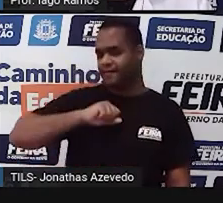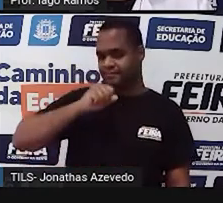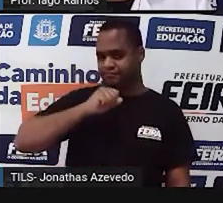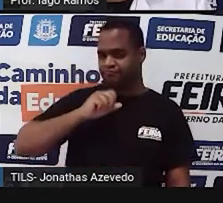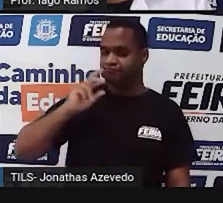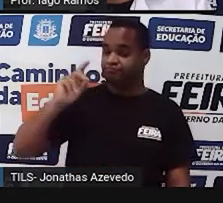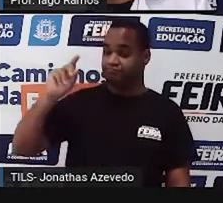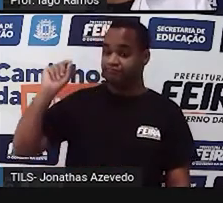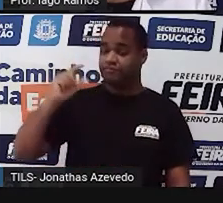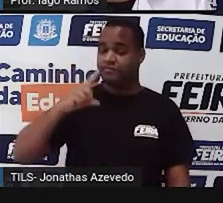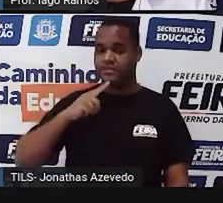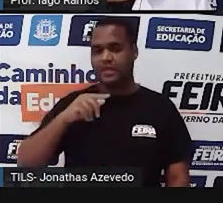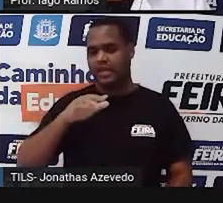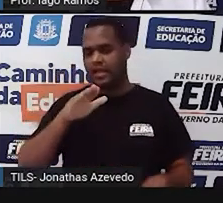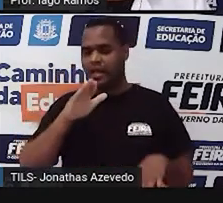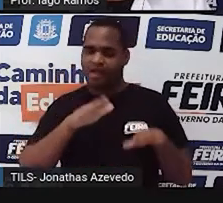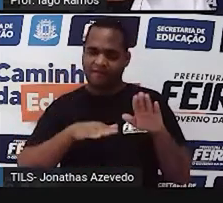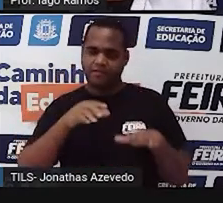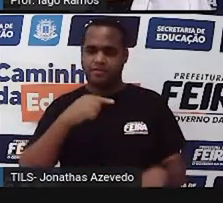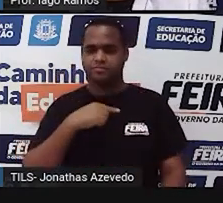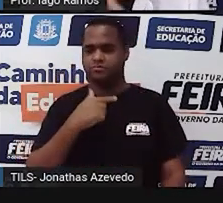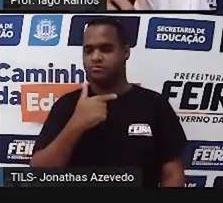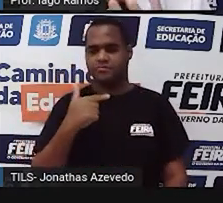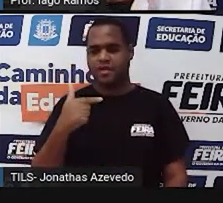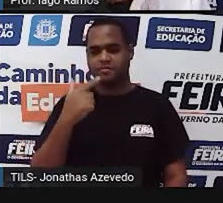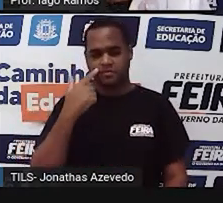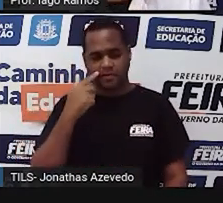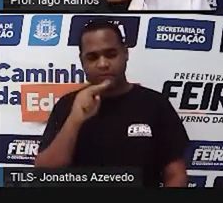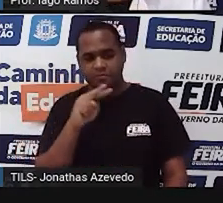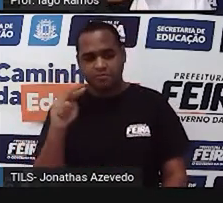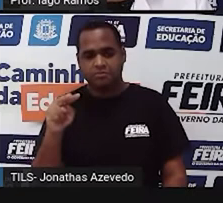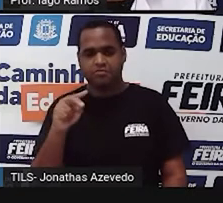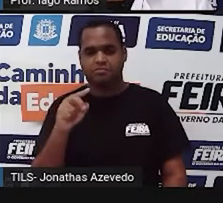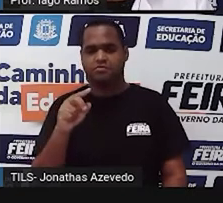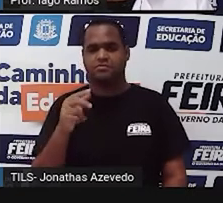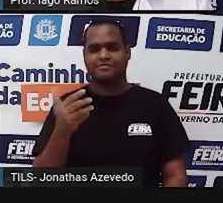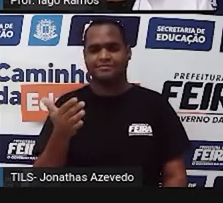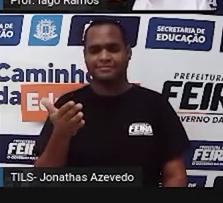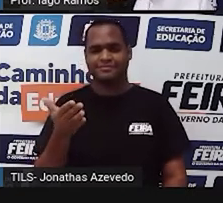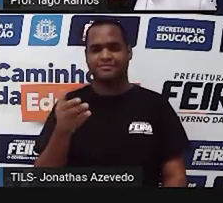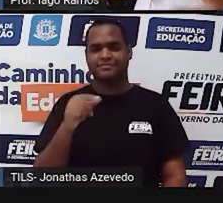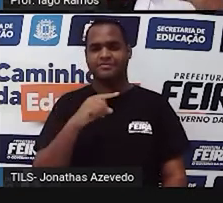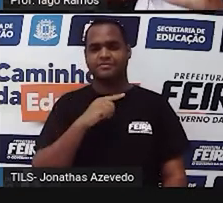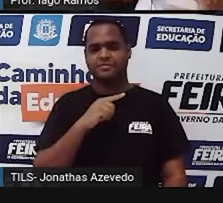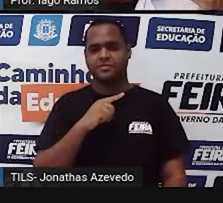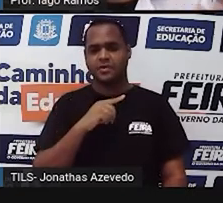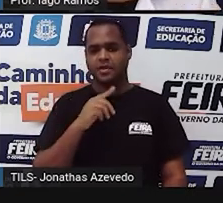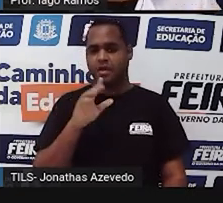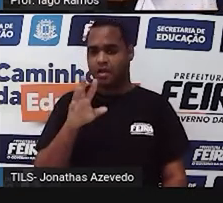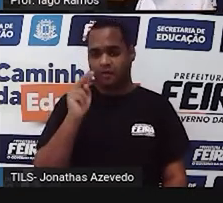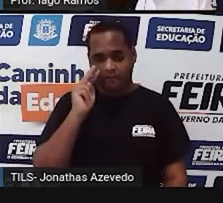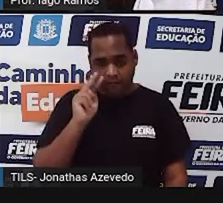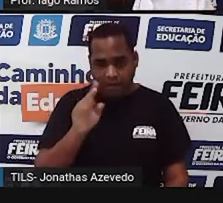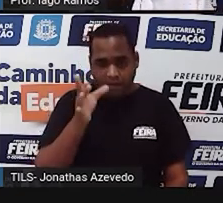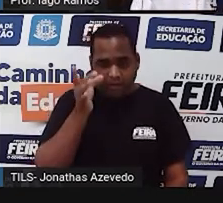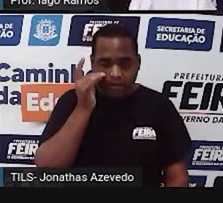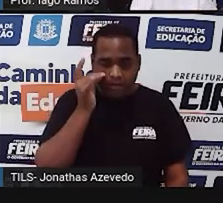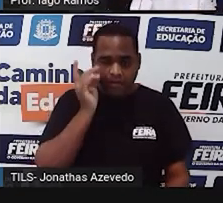isso, talvez, nós não tenhamos visto uma, assim, ver mesmo, né?